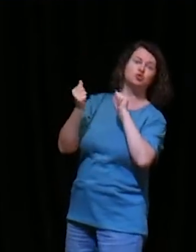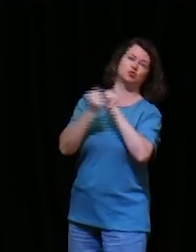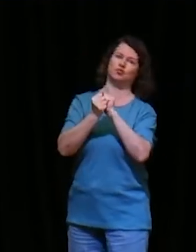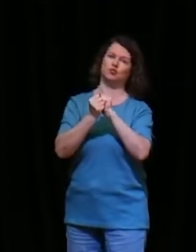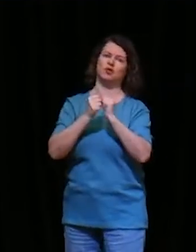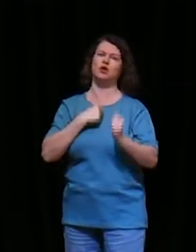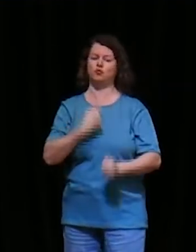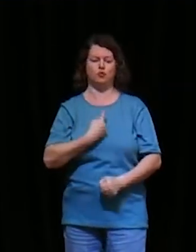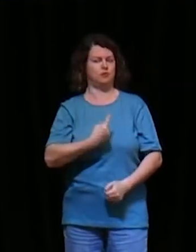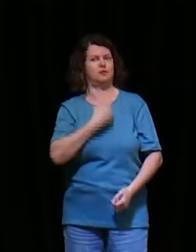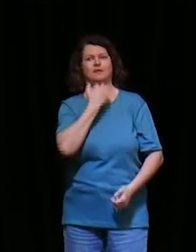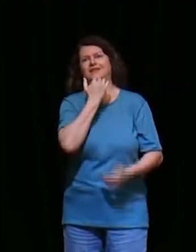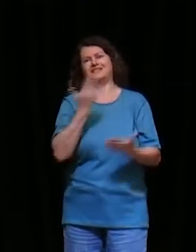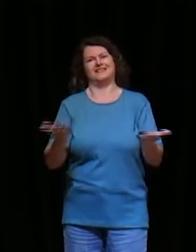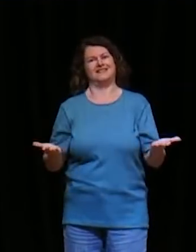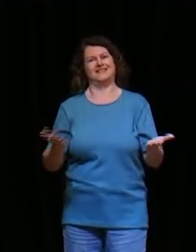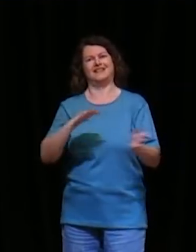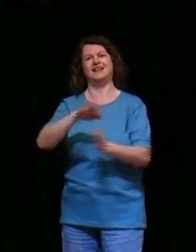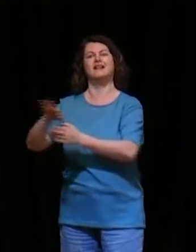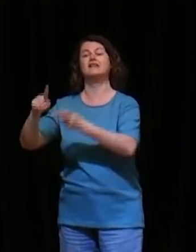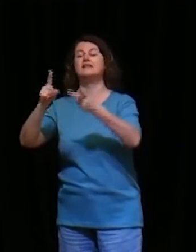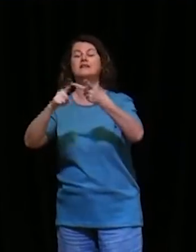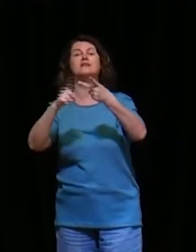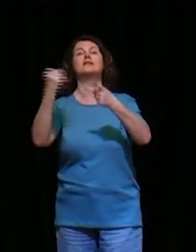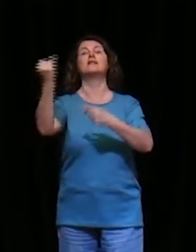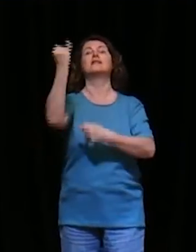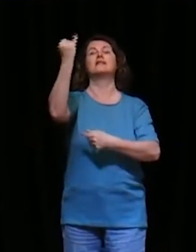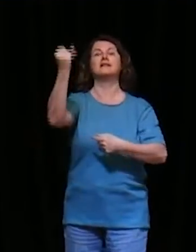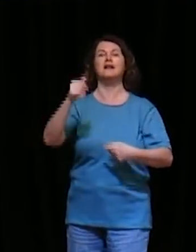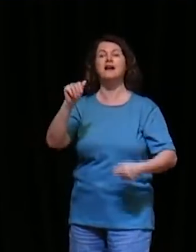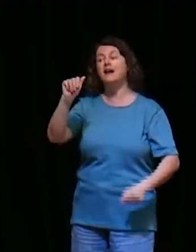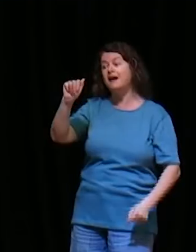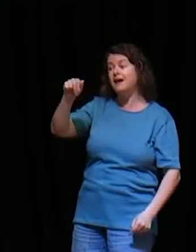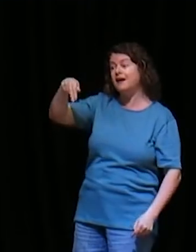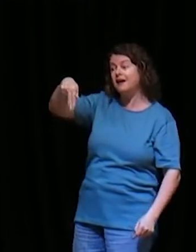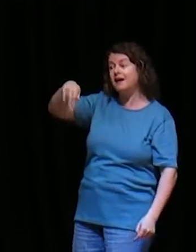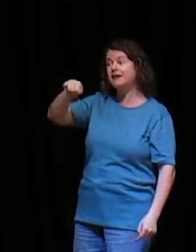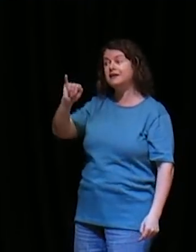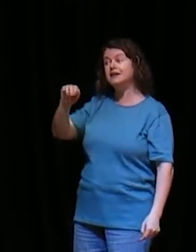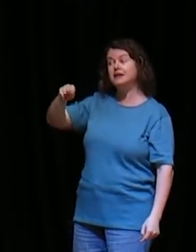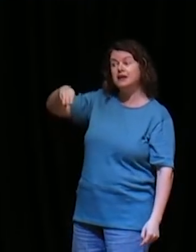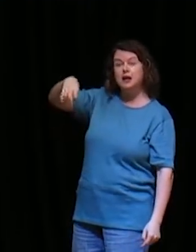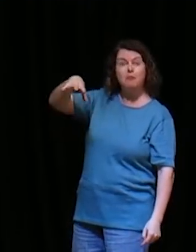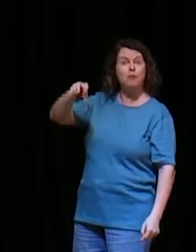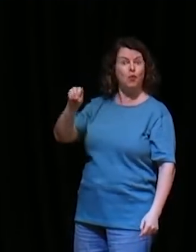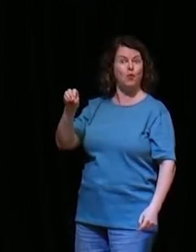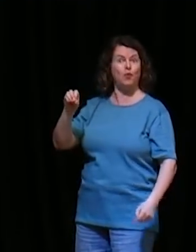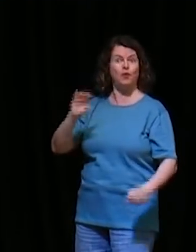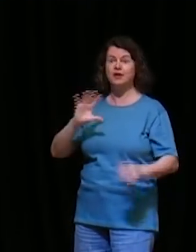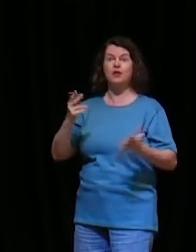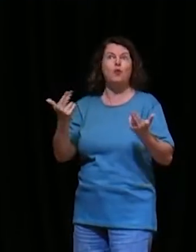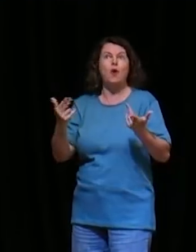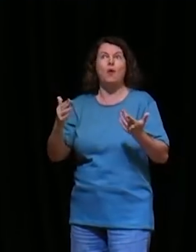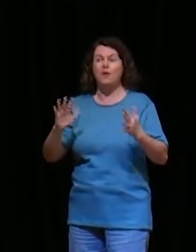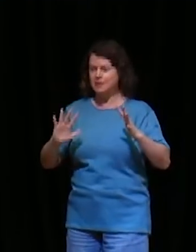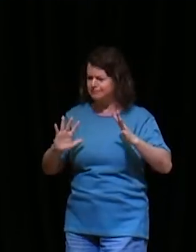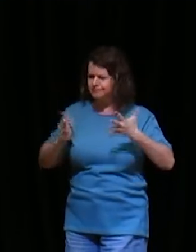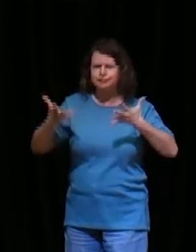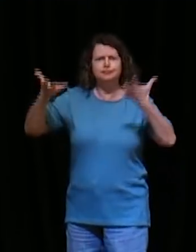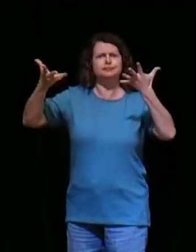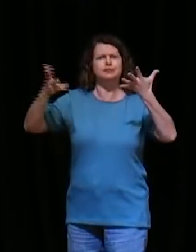coisa que ele pede é ânimo, buscar o ânimo em Deus, porque toda tarefa de restauração,